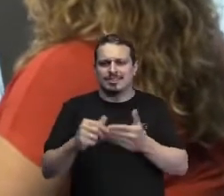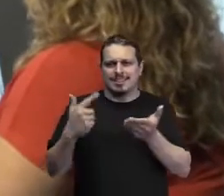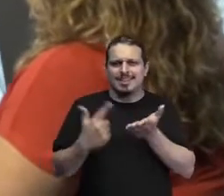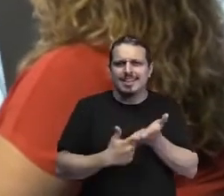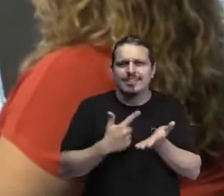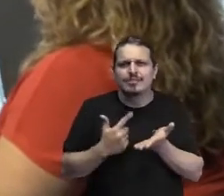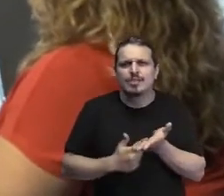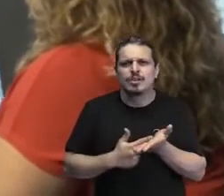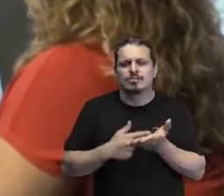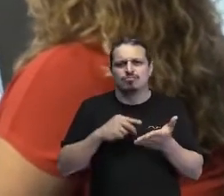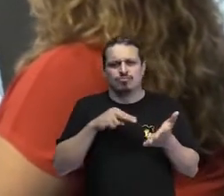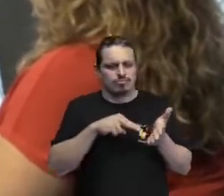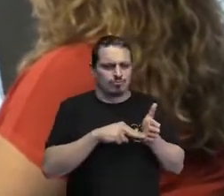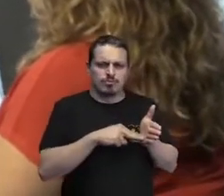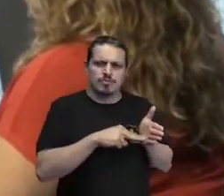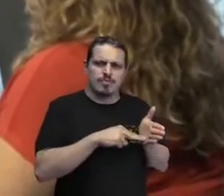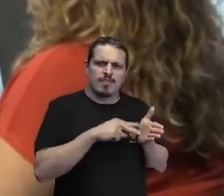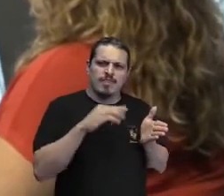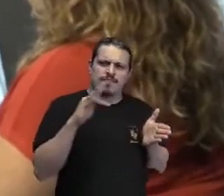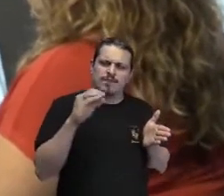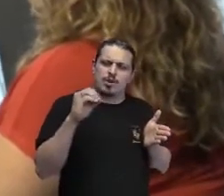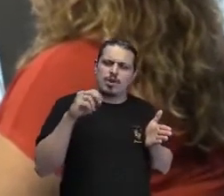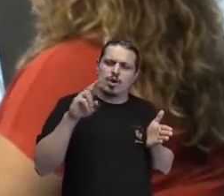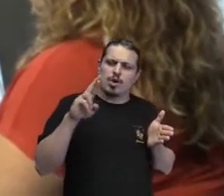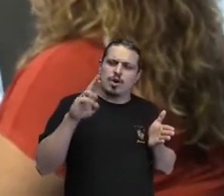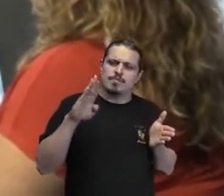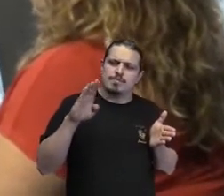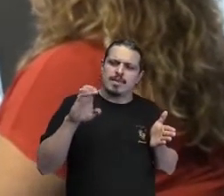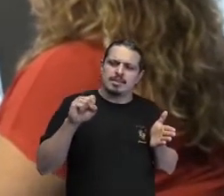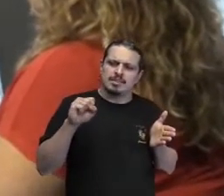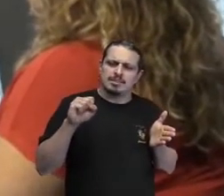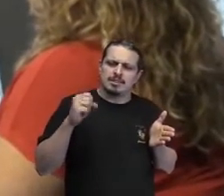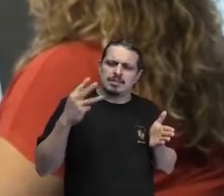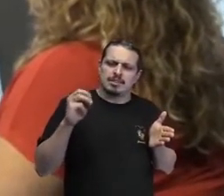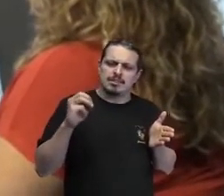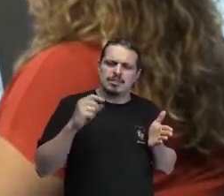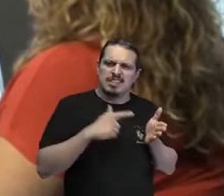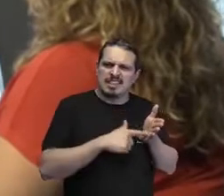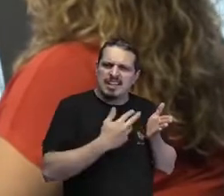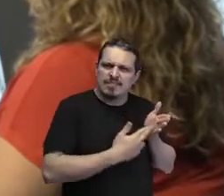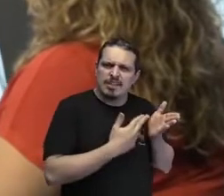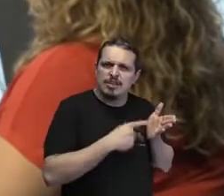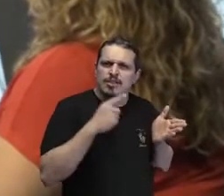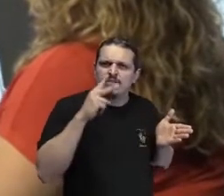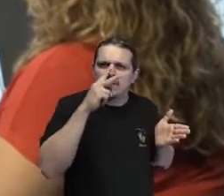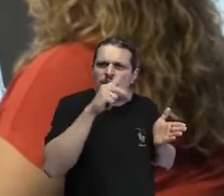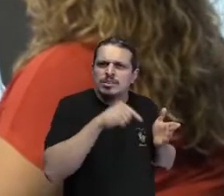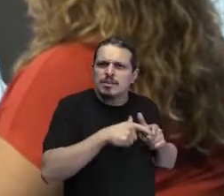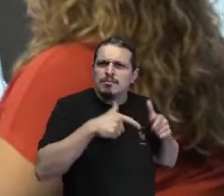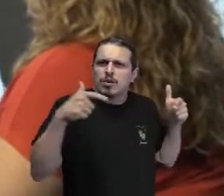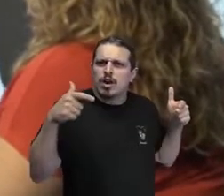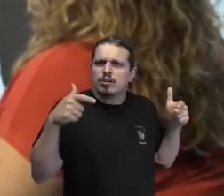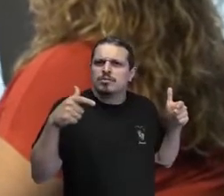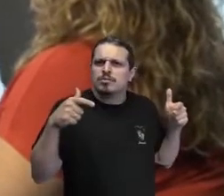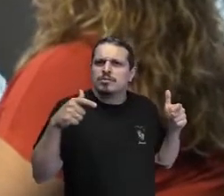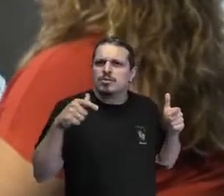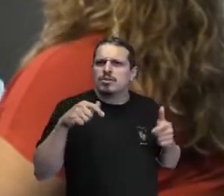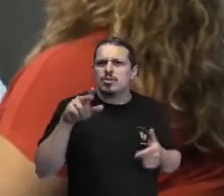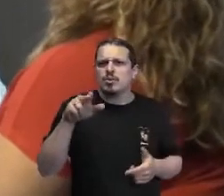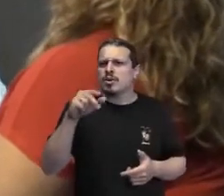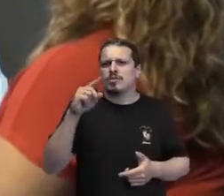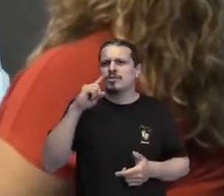30 na Forbes, que é uma revista com um grande nome, enfim. Então, tem muita coisa que nem sonhos eu